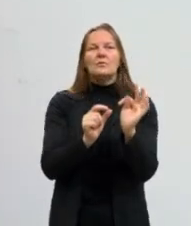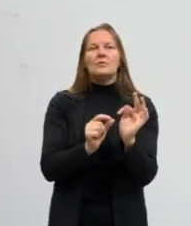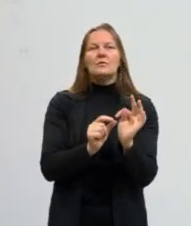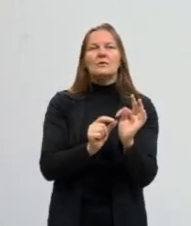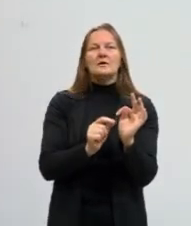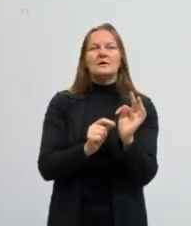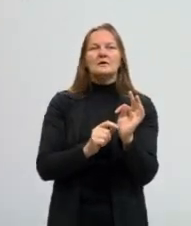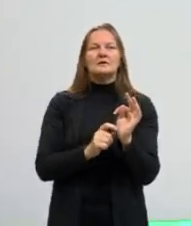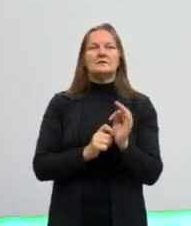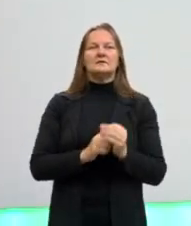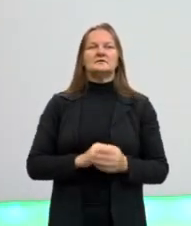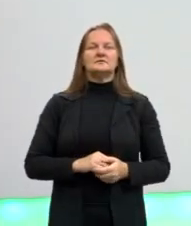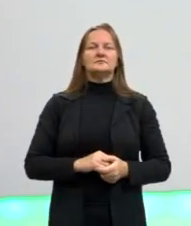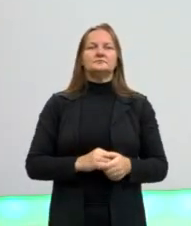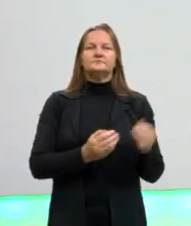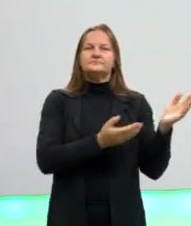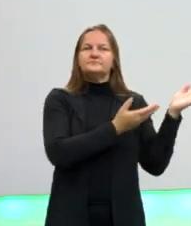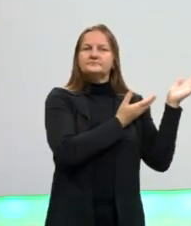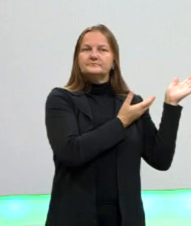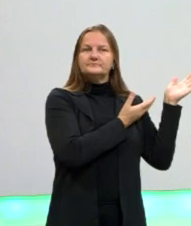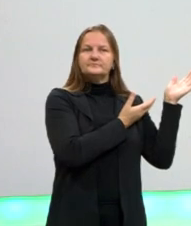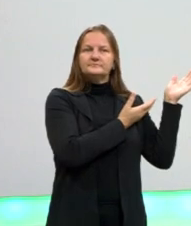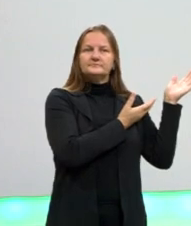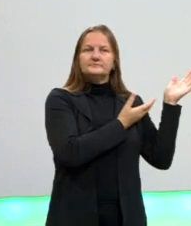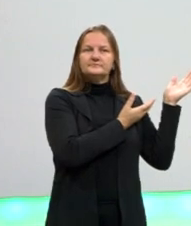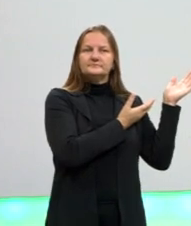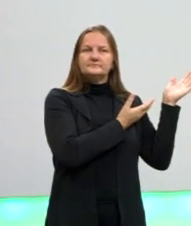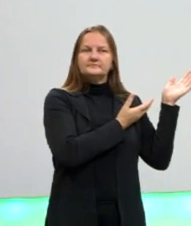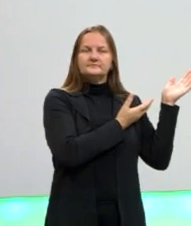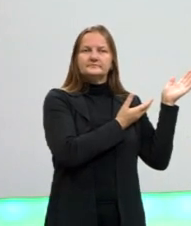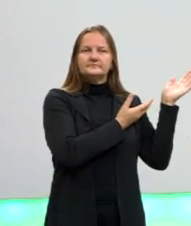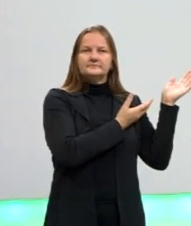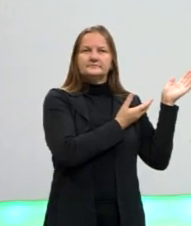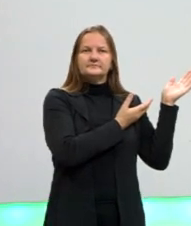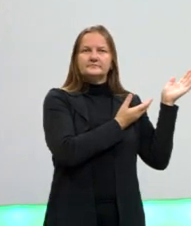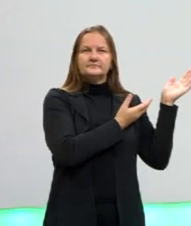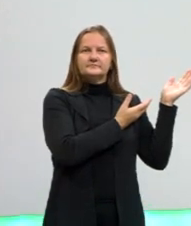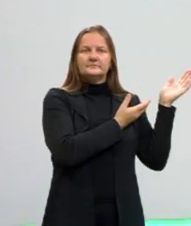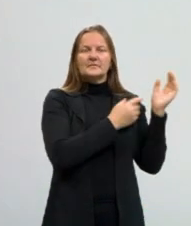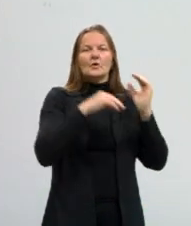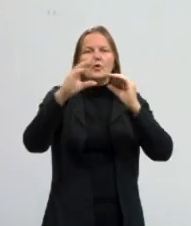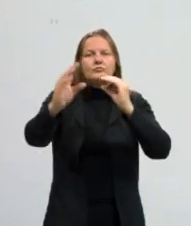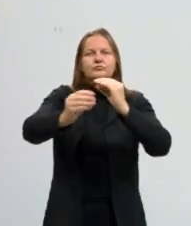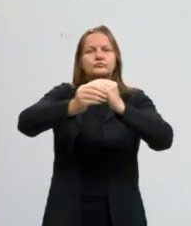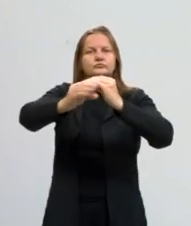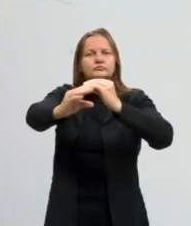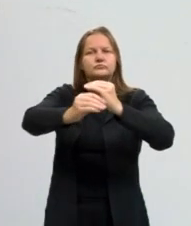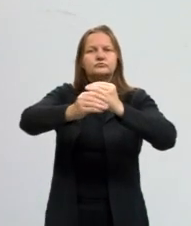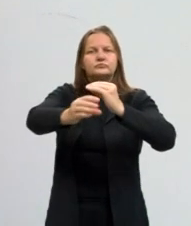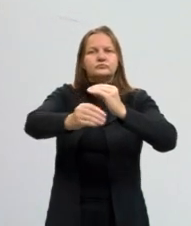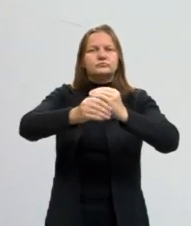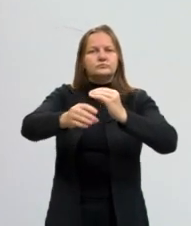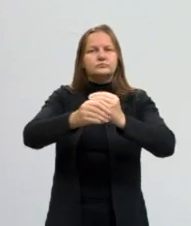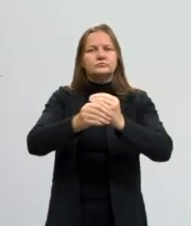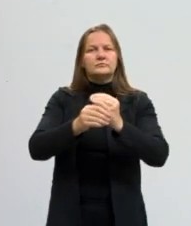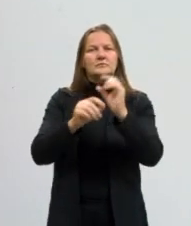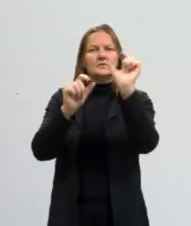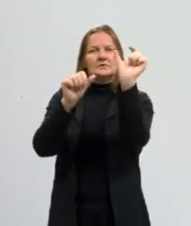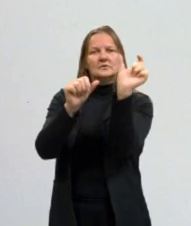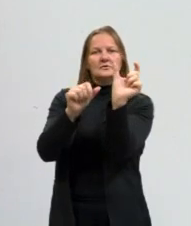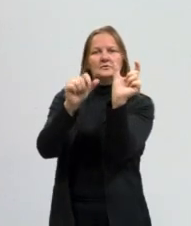nesta raiz, apenas, ó, agregamos as desinências verbais,